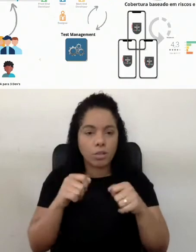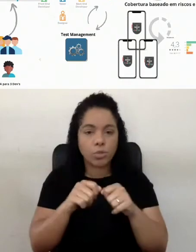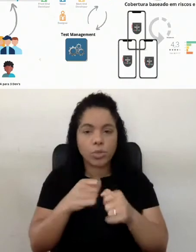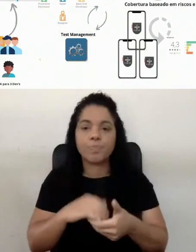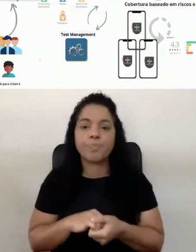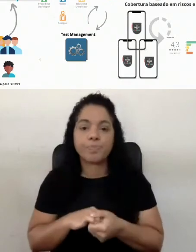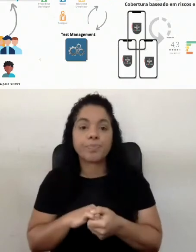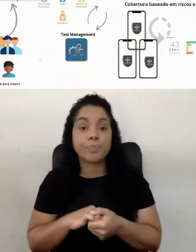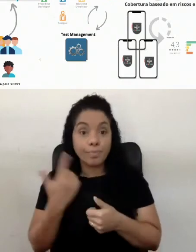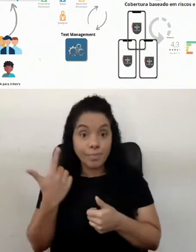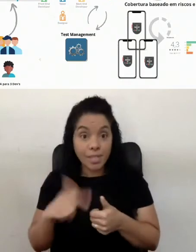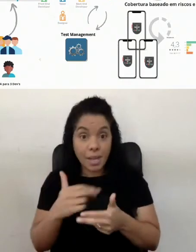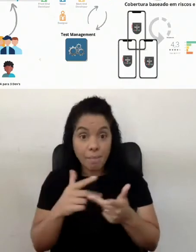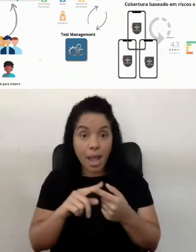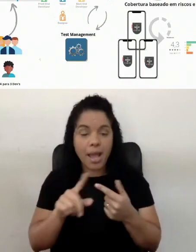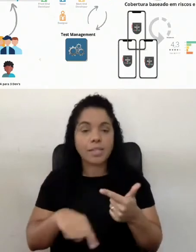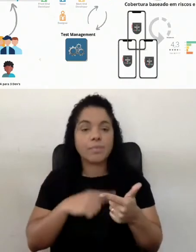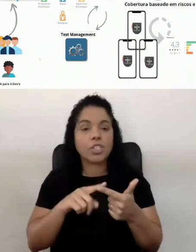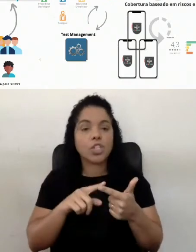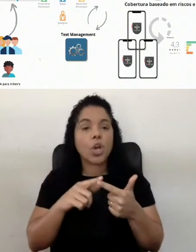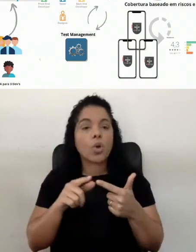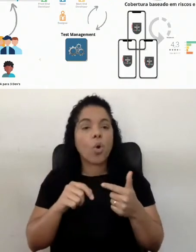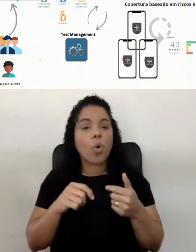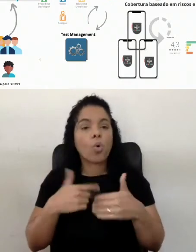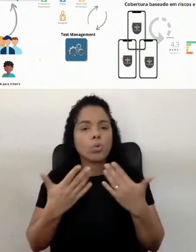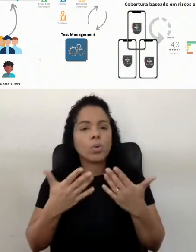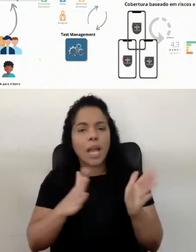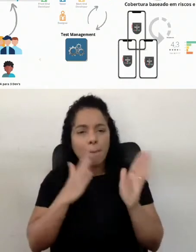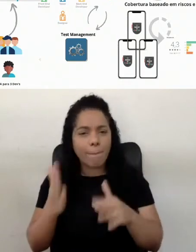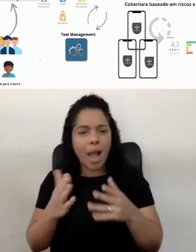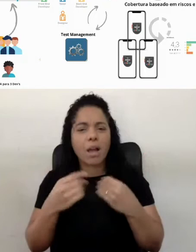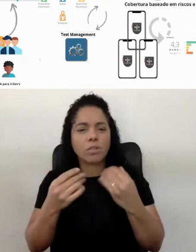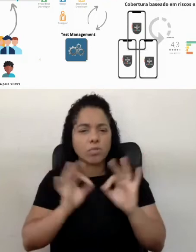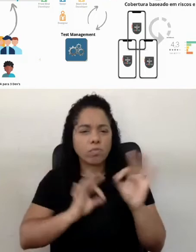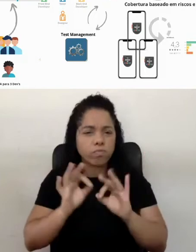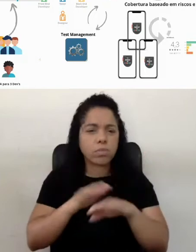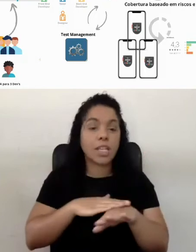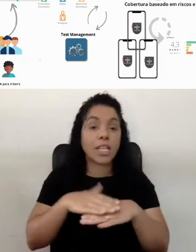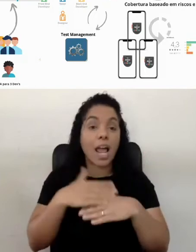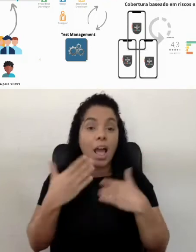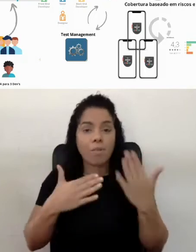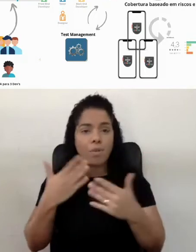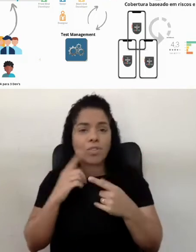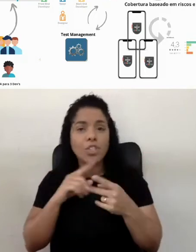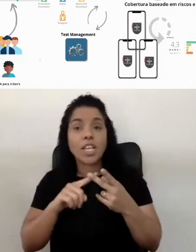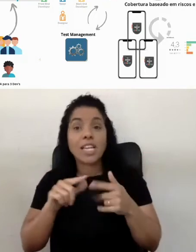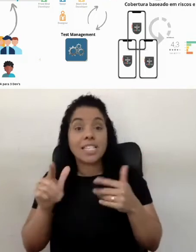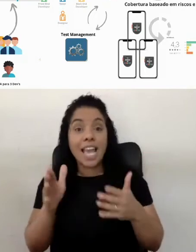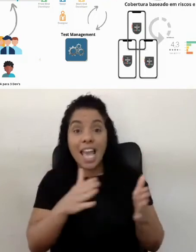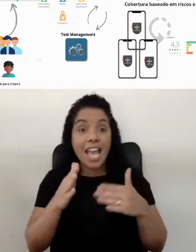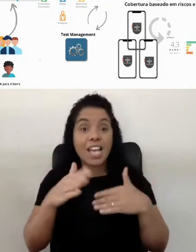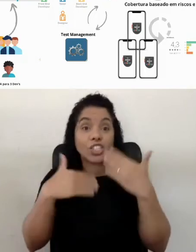digo mais, né, aí o segundo passo depois de estruturar, de conversar, de fazer essas provocações, porque é uma jornada de